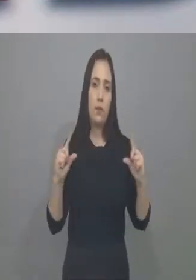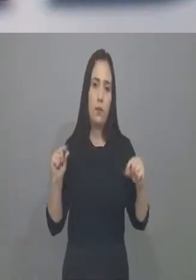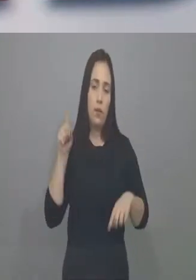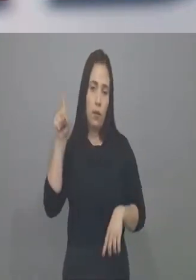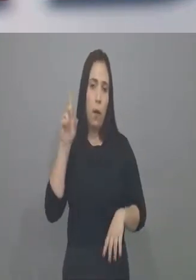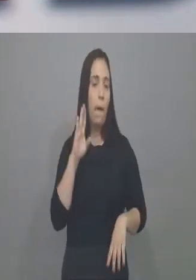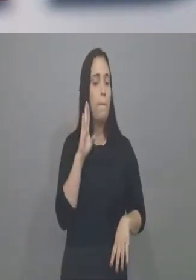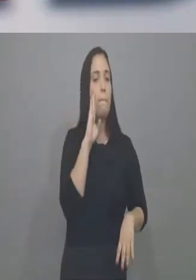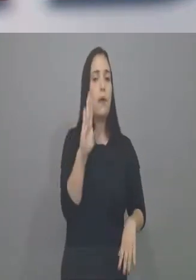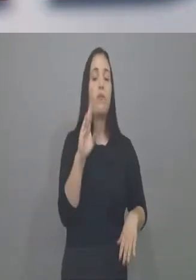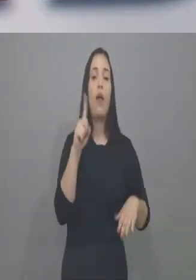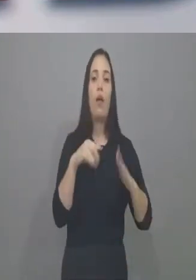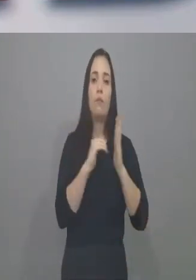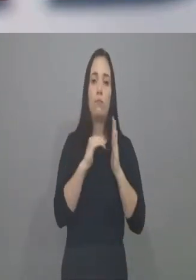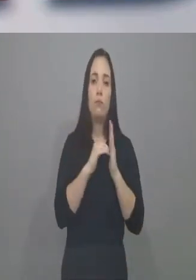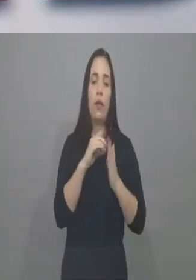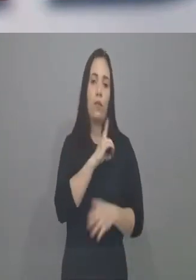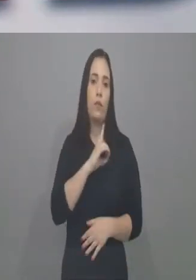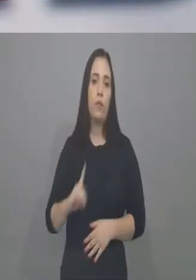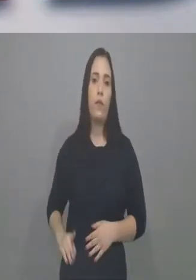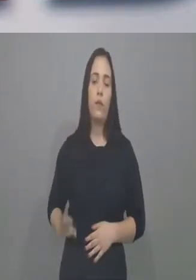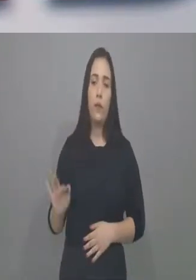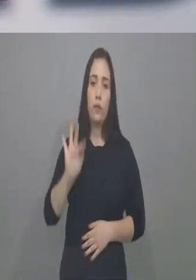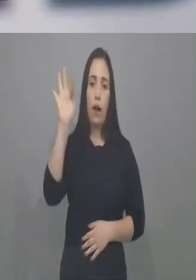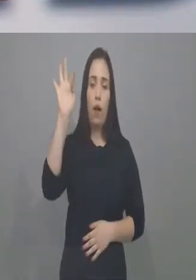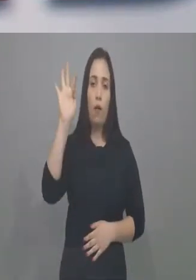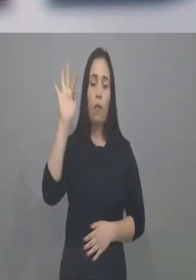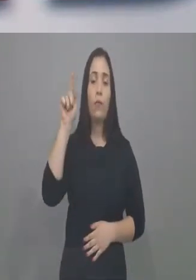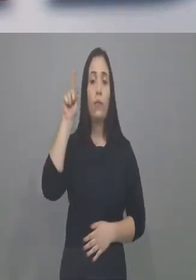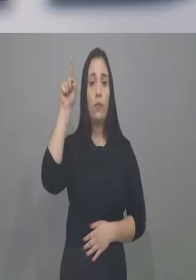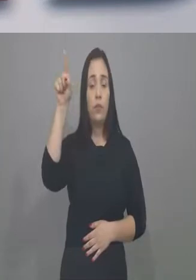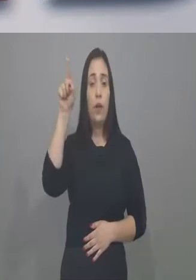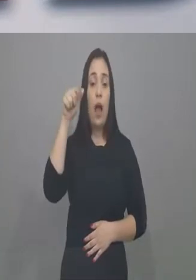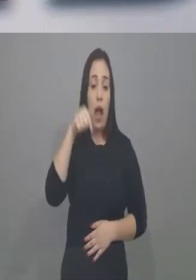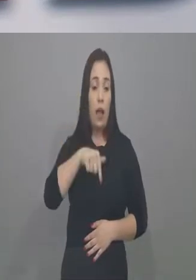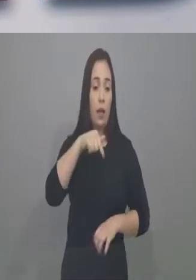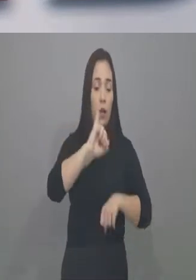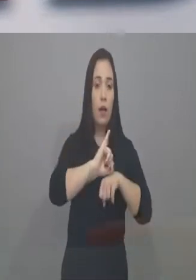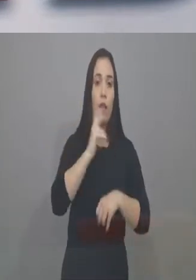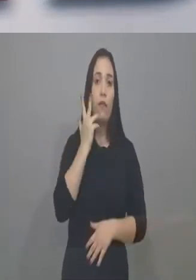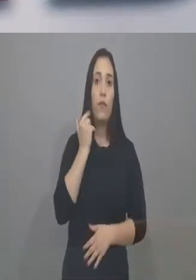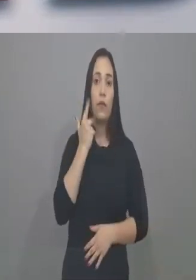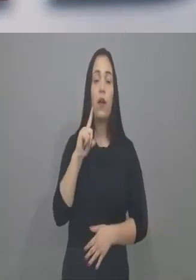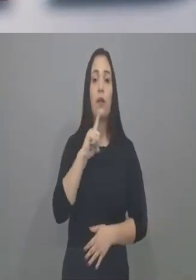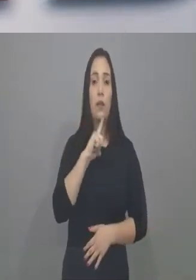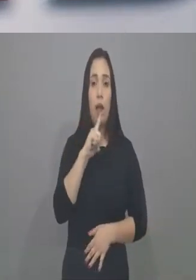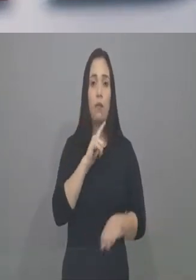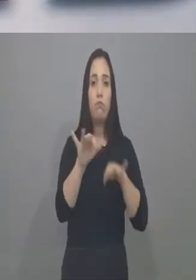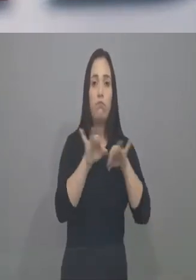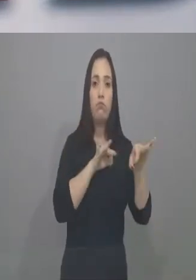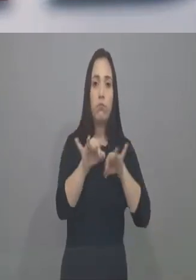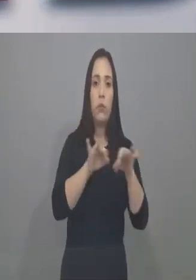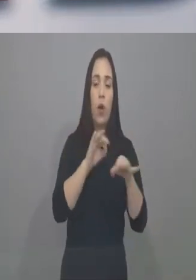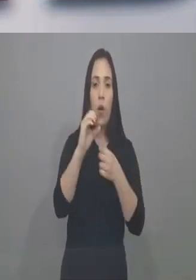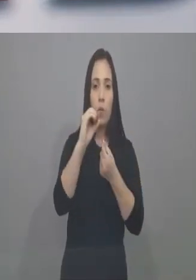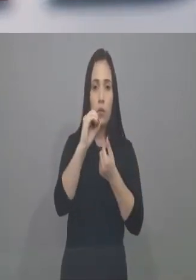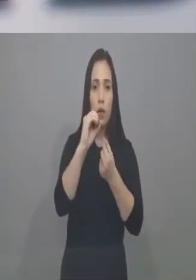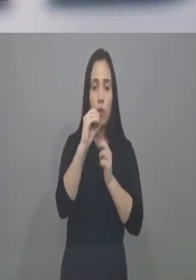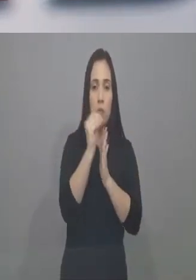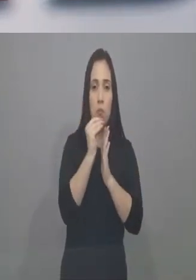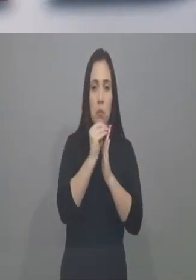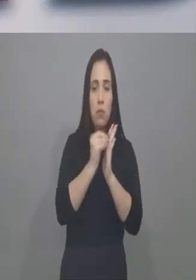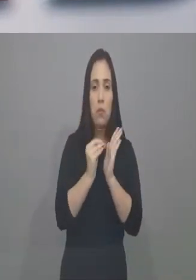a Câmara dos Deputados, depois que a Câmara Municipal de Fortaleza fez, que eles fizeram lá o orçamento impositivo.